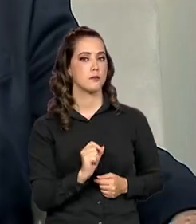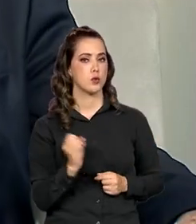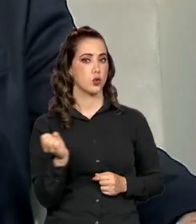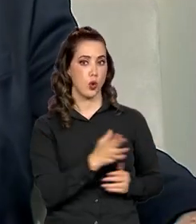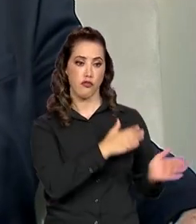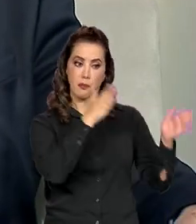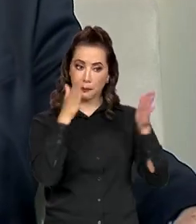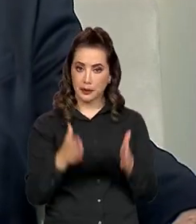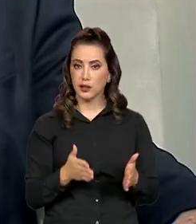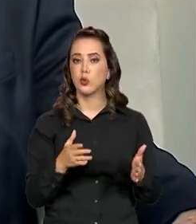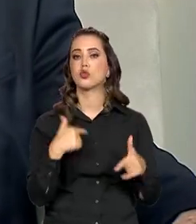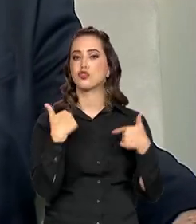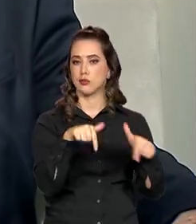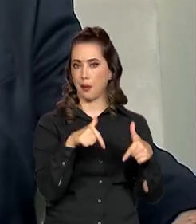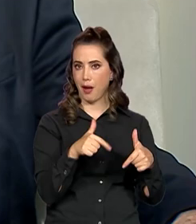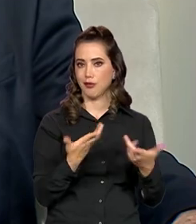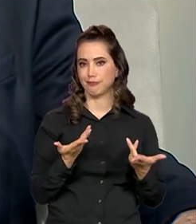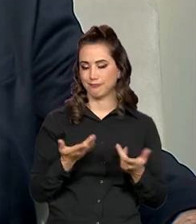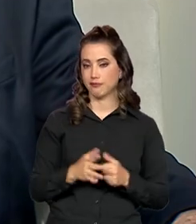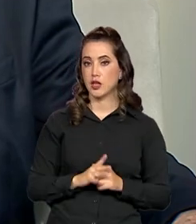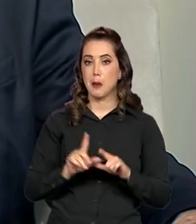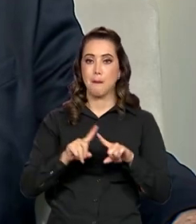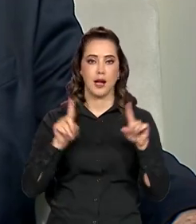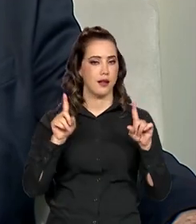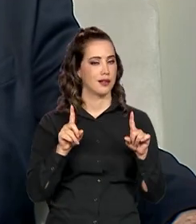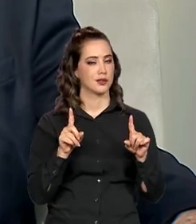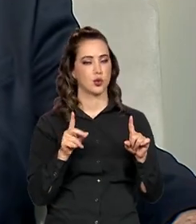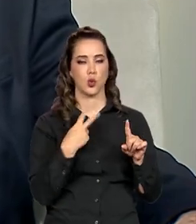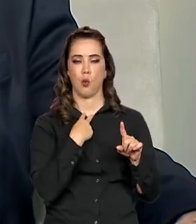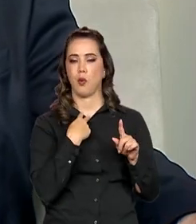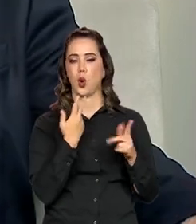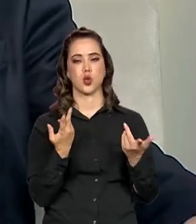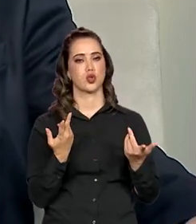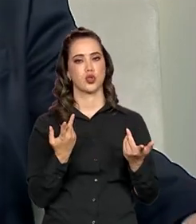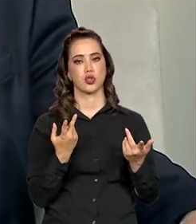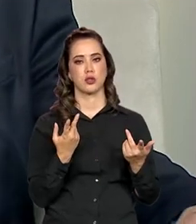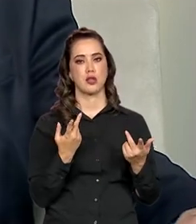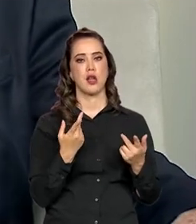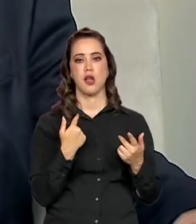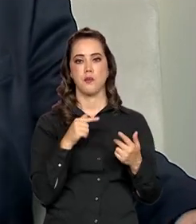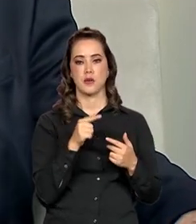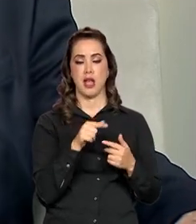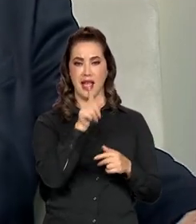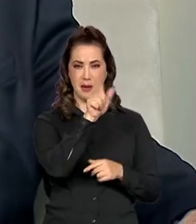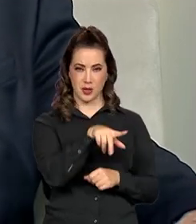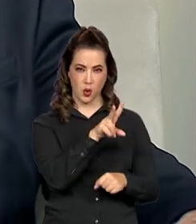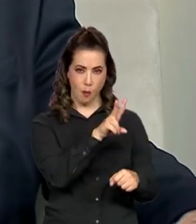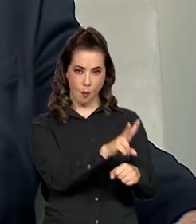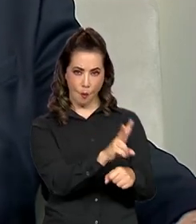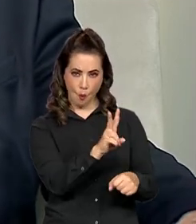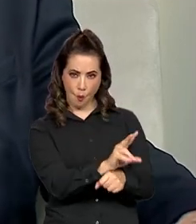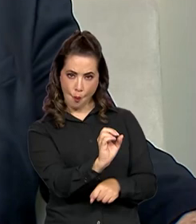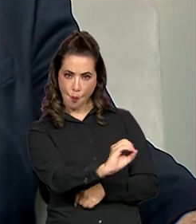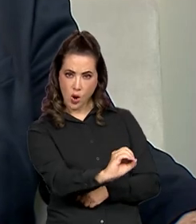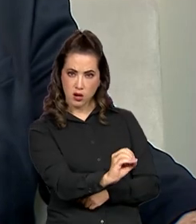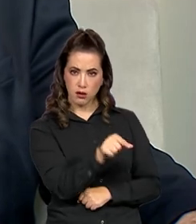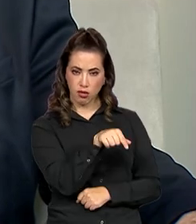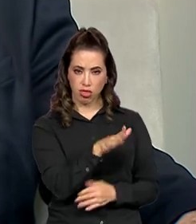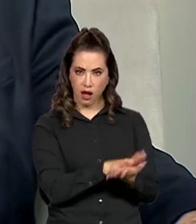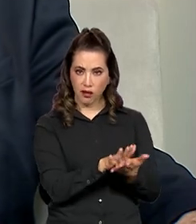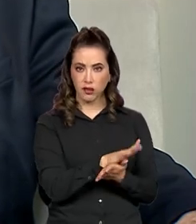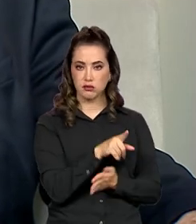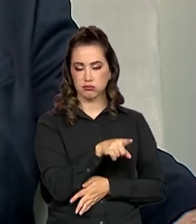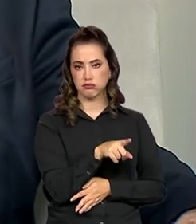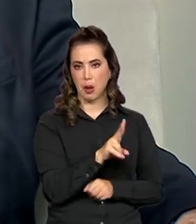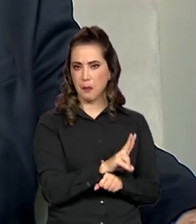momento. Agora, o que não é possível é a desproteção. Hoje, existem milhares de